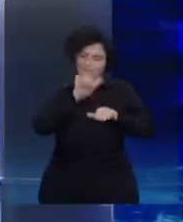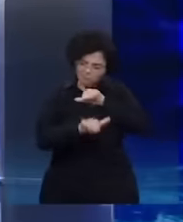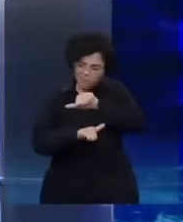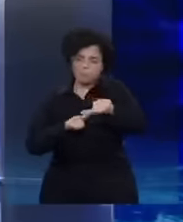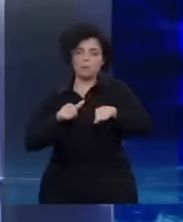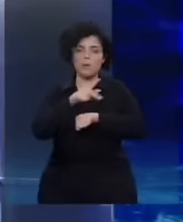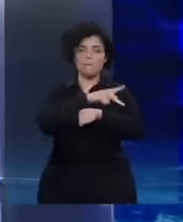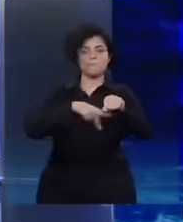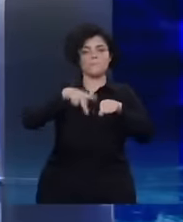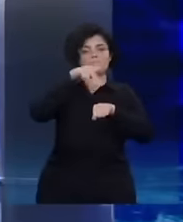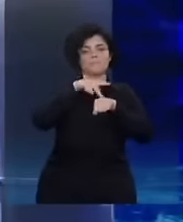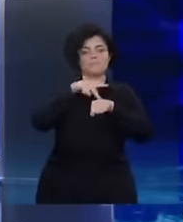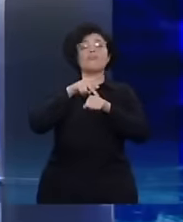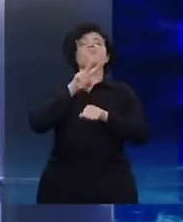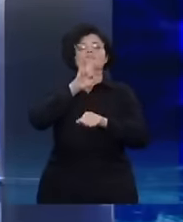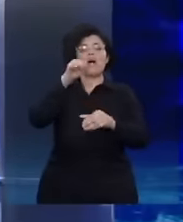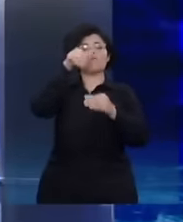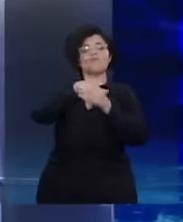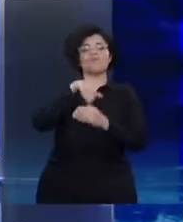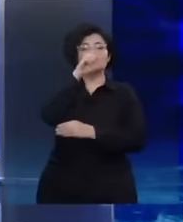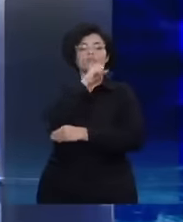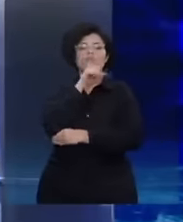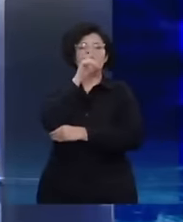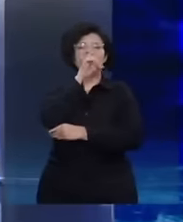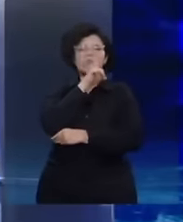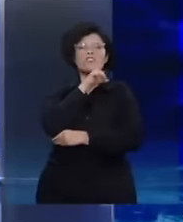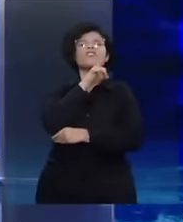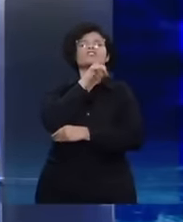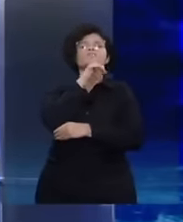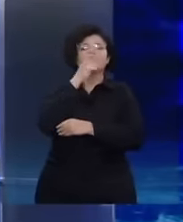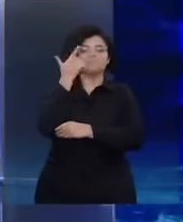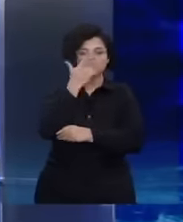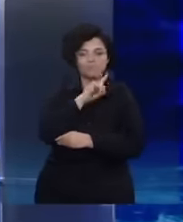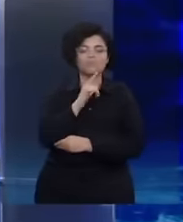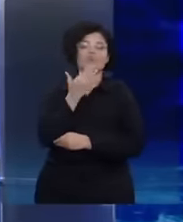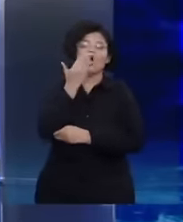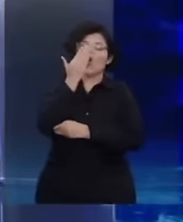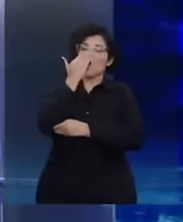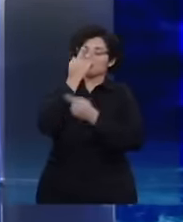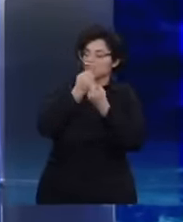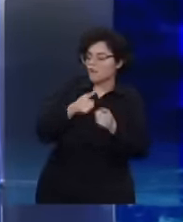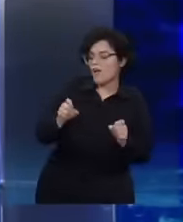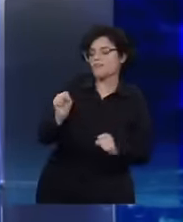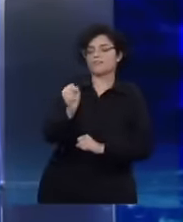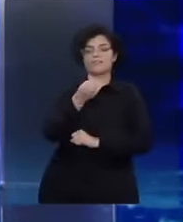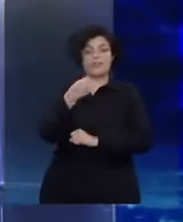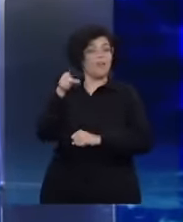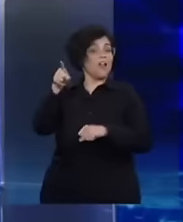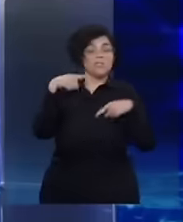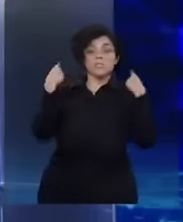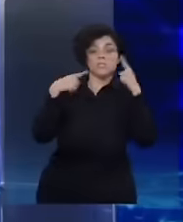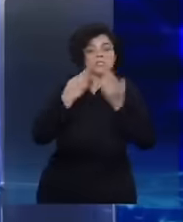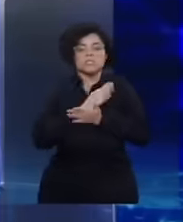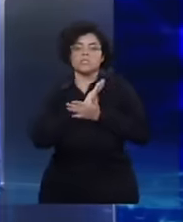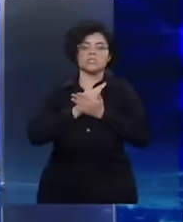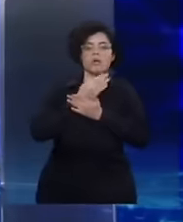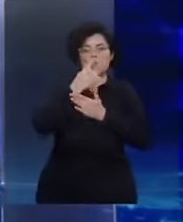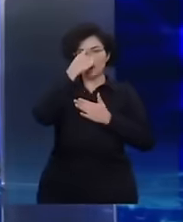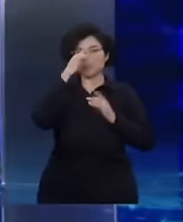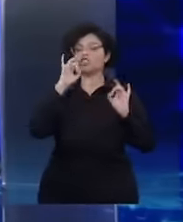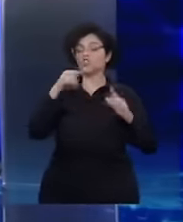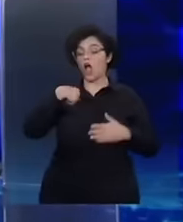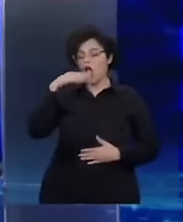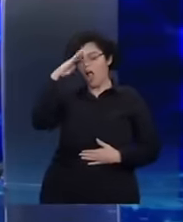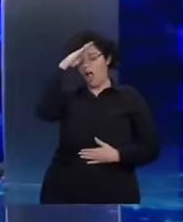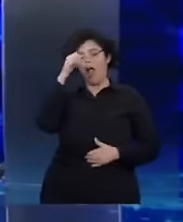e vamos voltar no final de semana a comer um churrasquinho e tomar uma cerveja. Ele fica doido, porque só ele pensa que ele